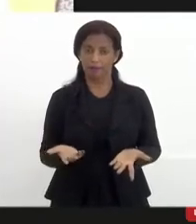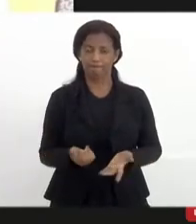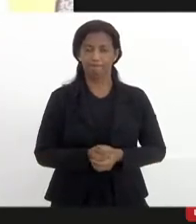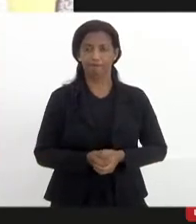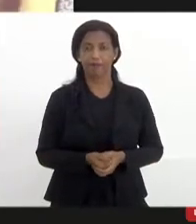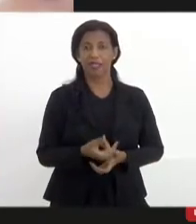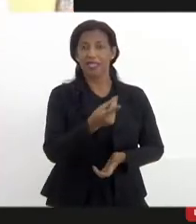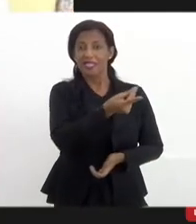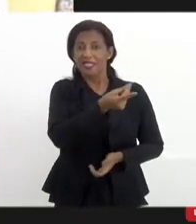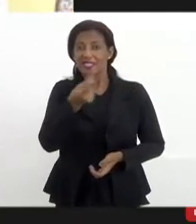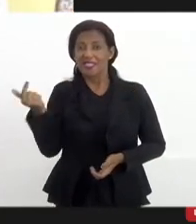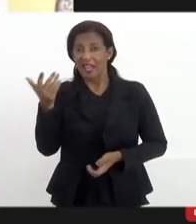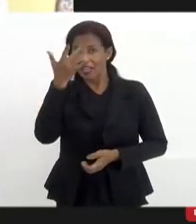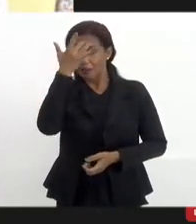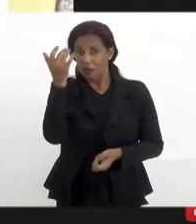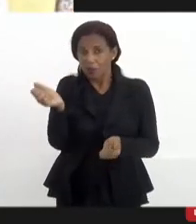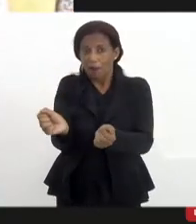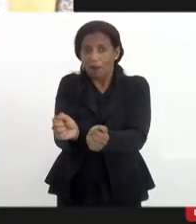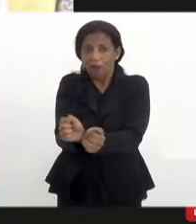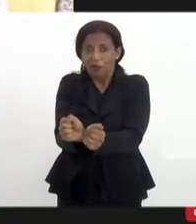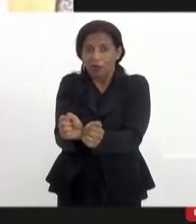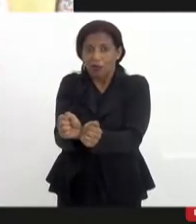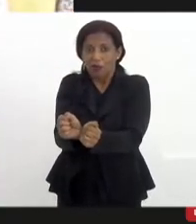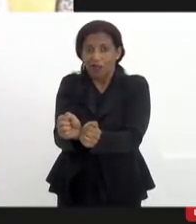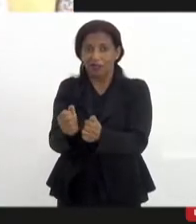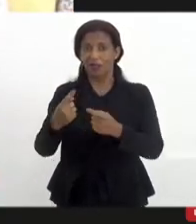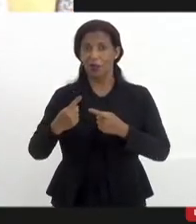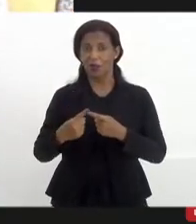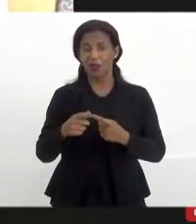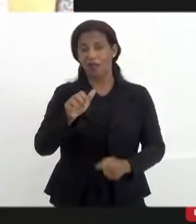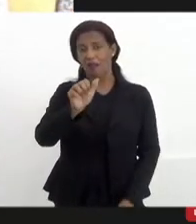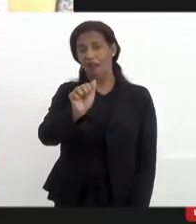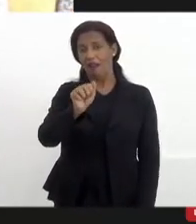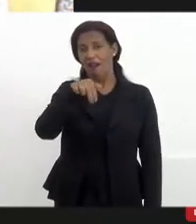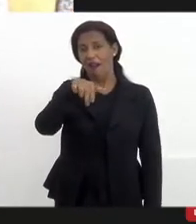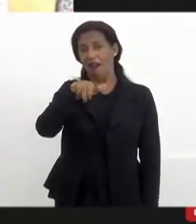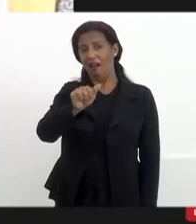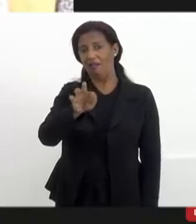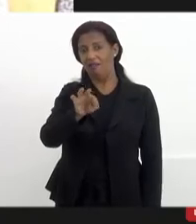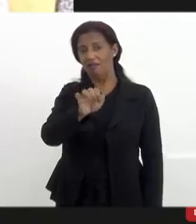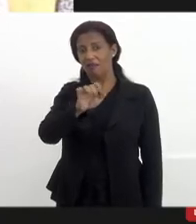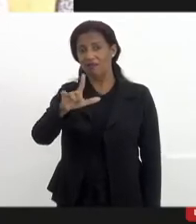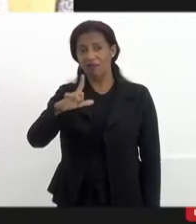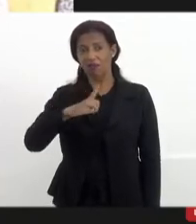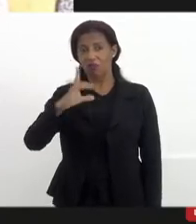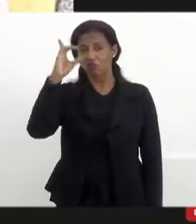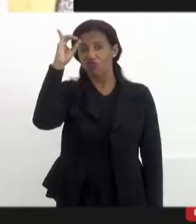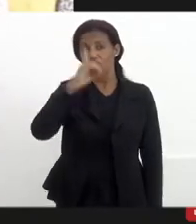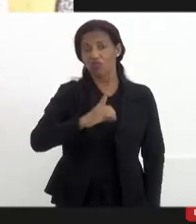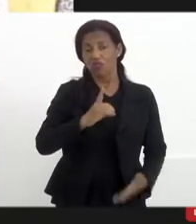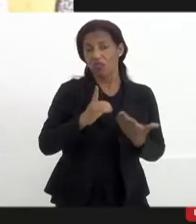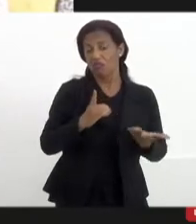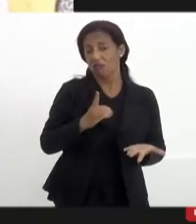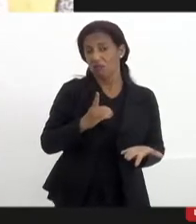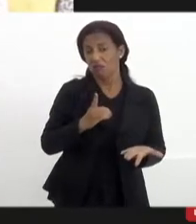sai com a pessoa algemada, porque a Anatel recebeu o direito de fazer isso. É